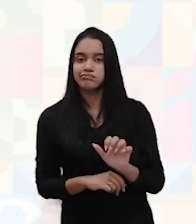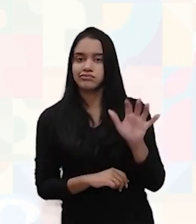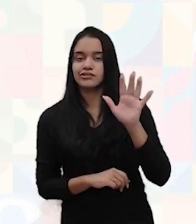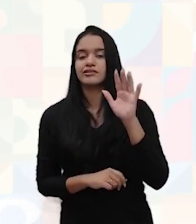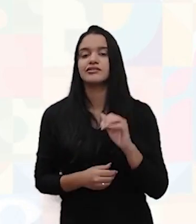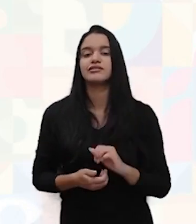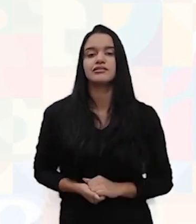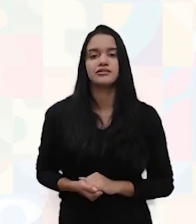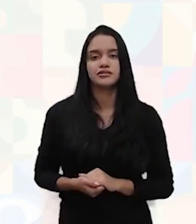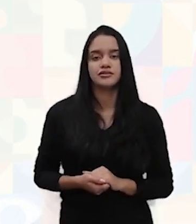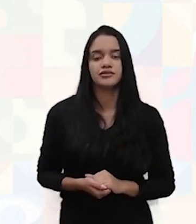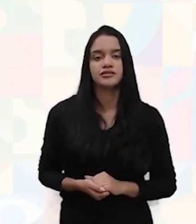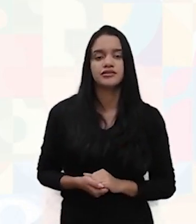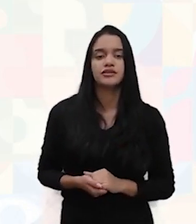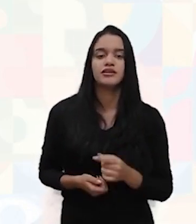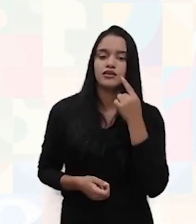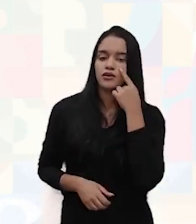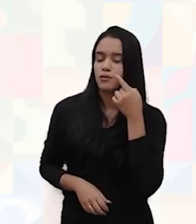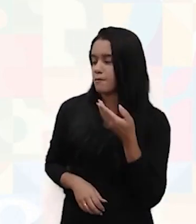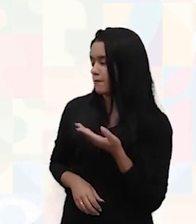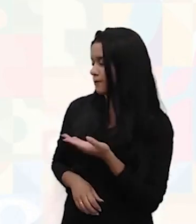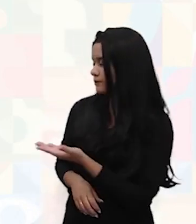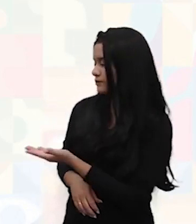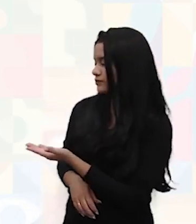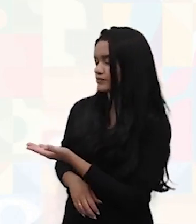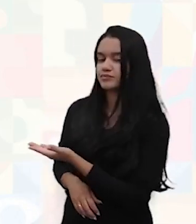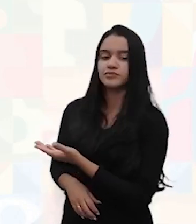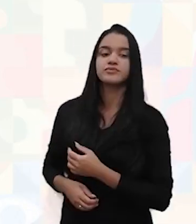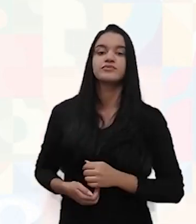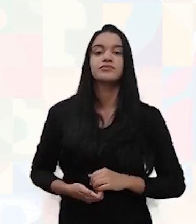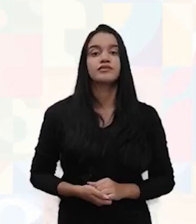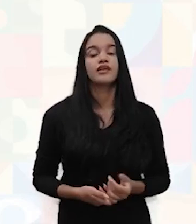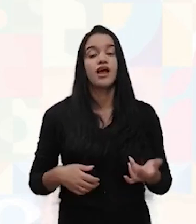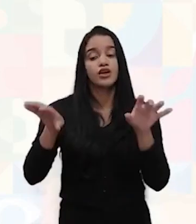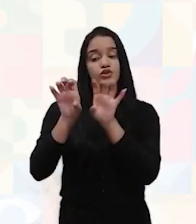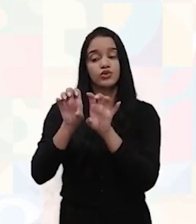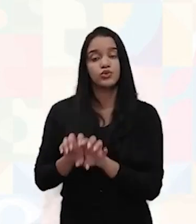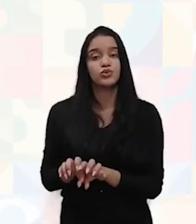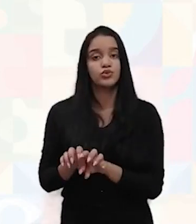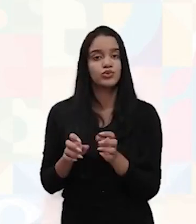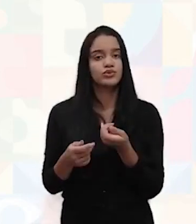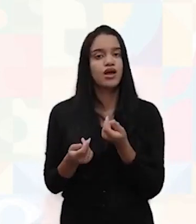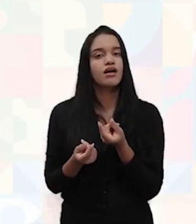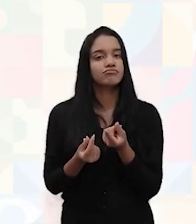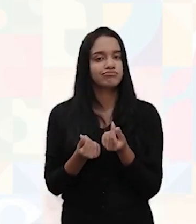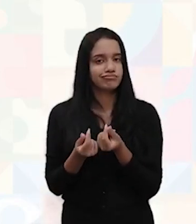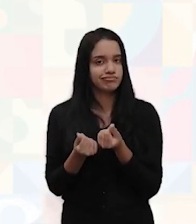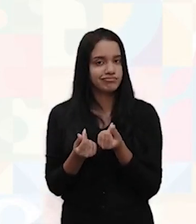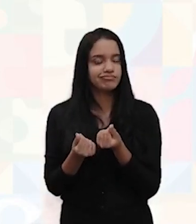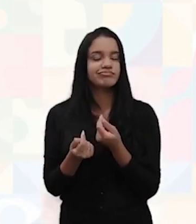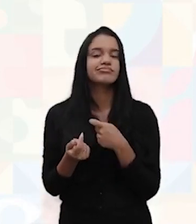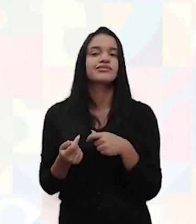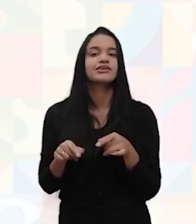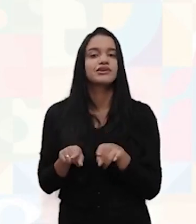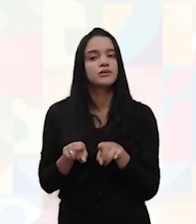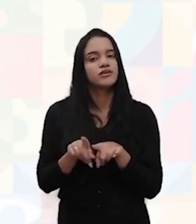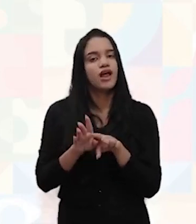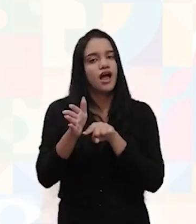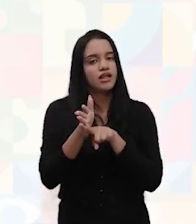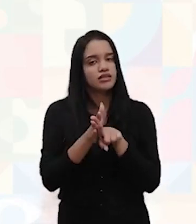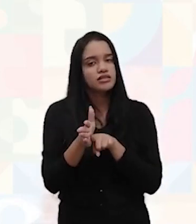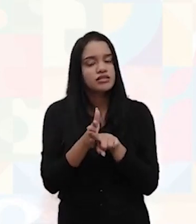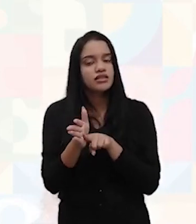Na faixa inferior, você vai encontrar aí estrutura de custos, tá? É aquilo que eu falei de análise financeira,